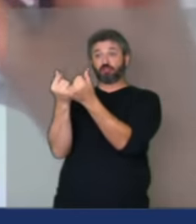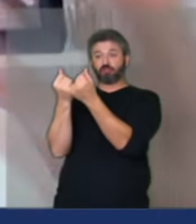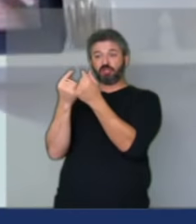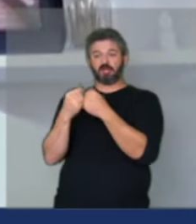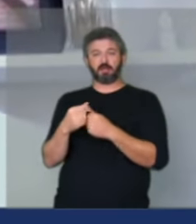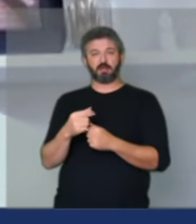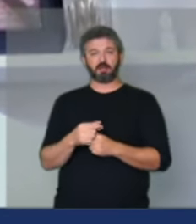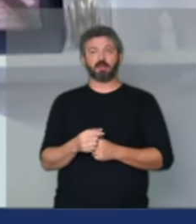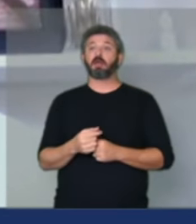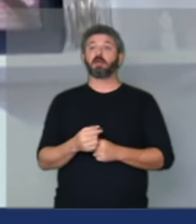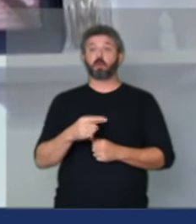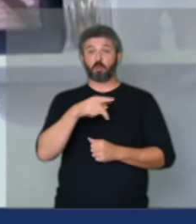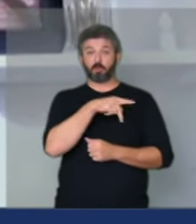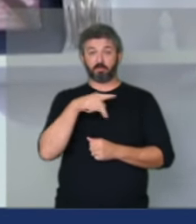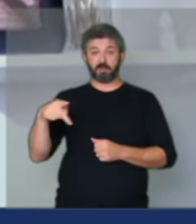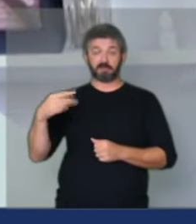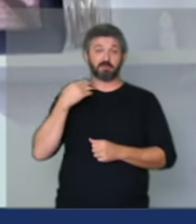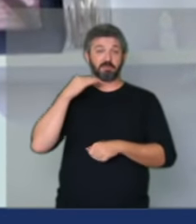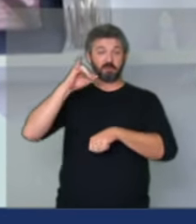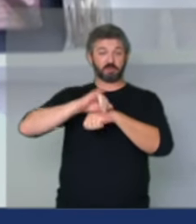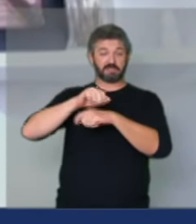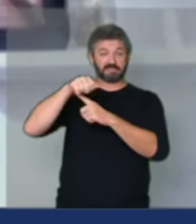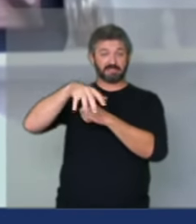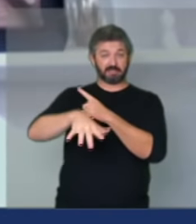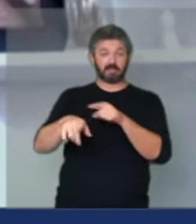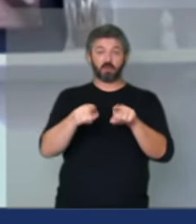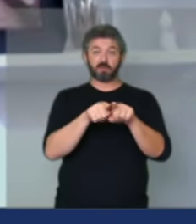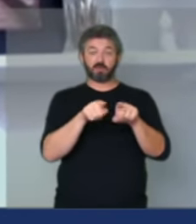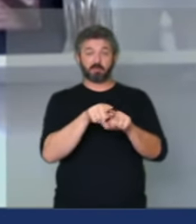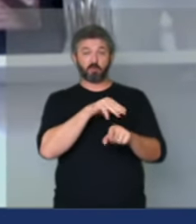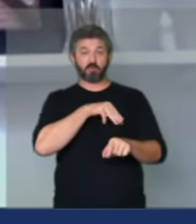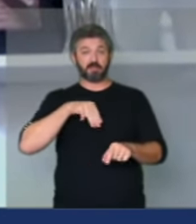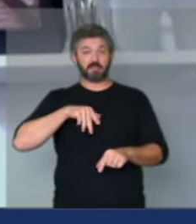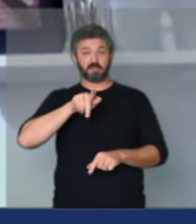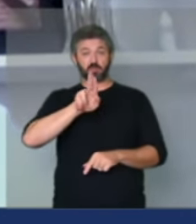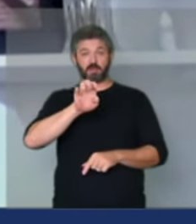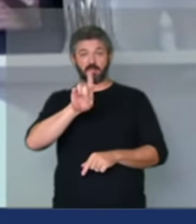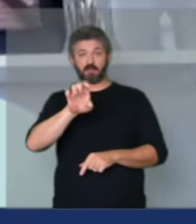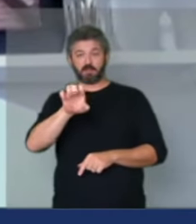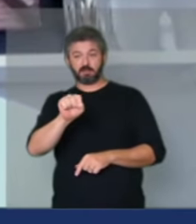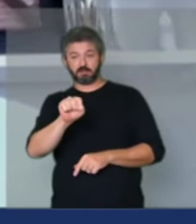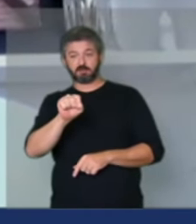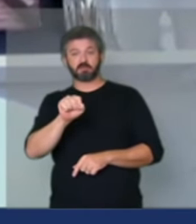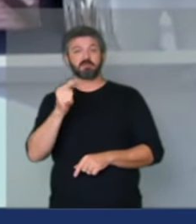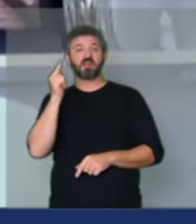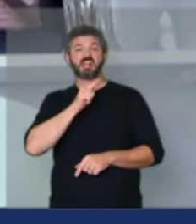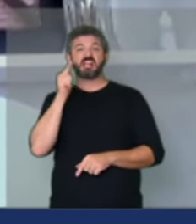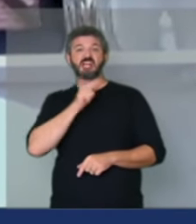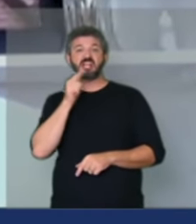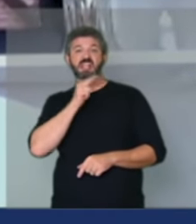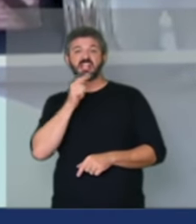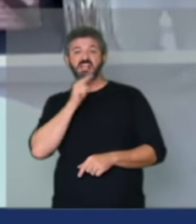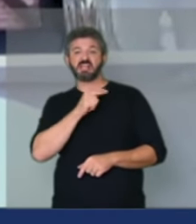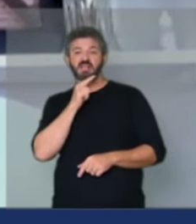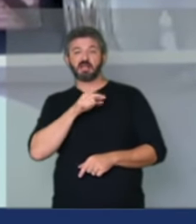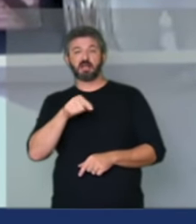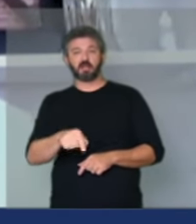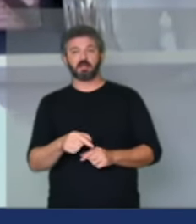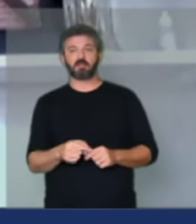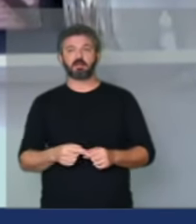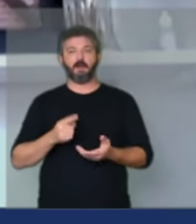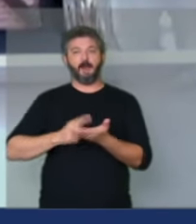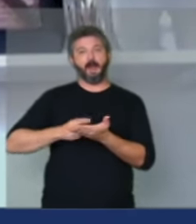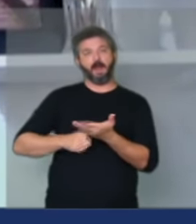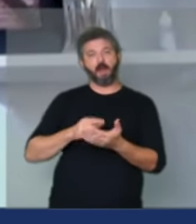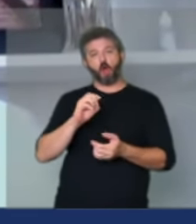o presidente do Banco Central e o ministro do Bolsonaro o Paulo Guedes está ganhando nesse esquema da offshore